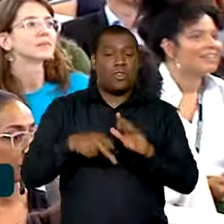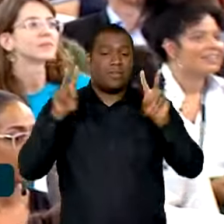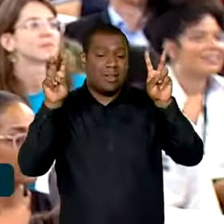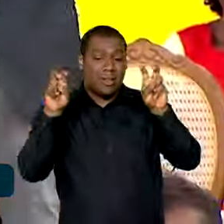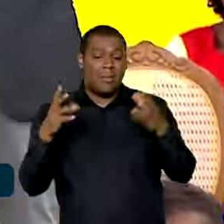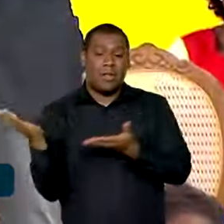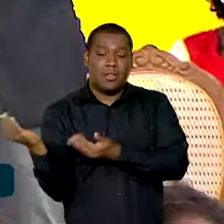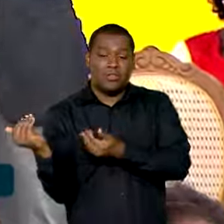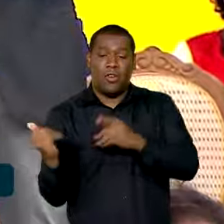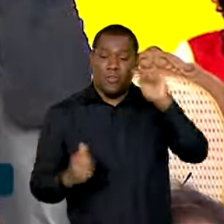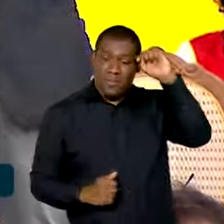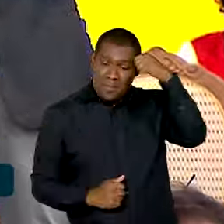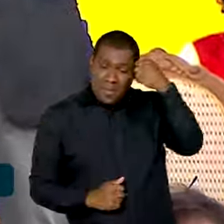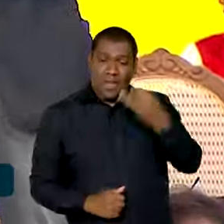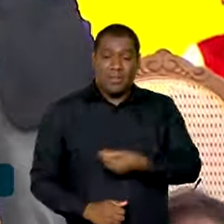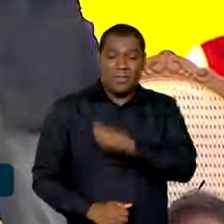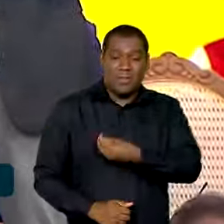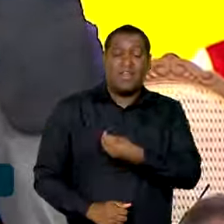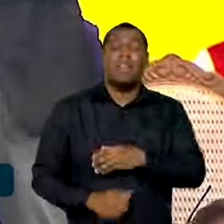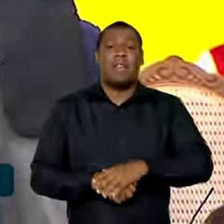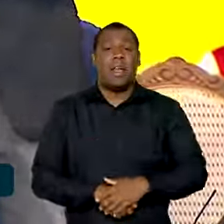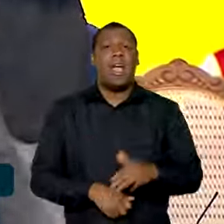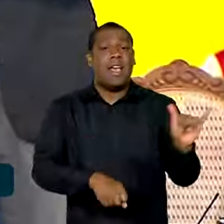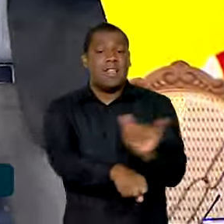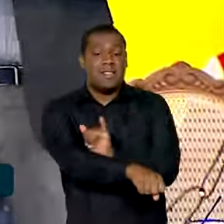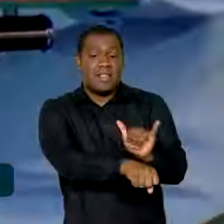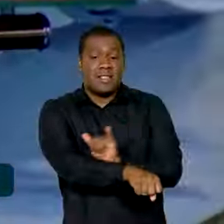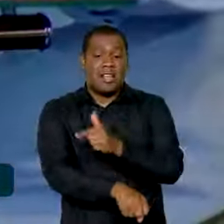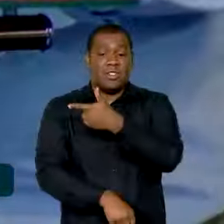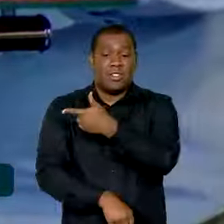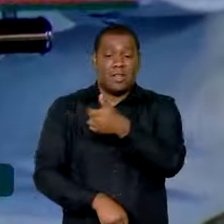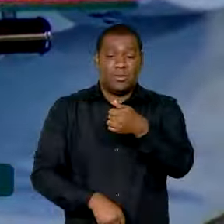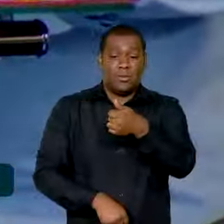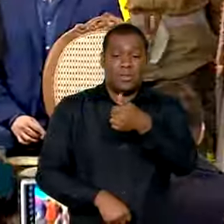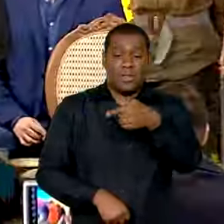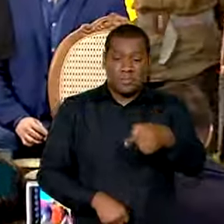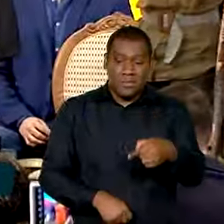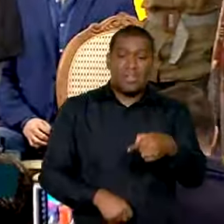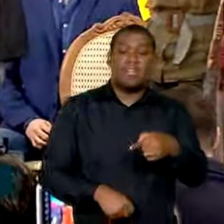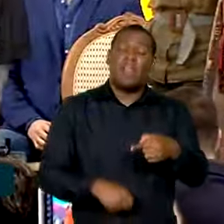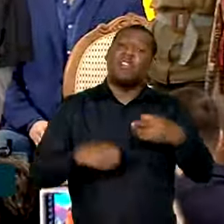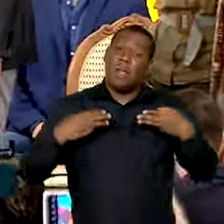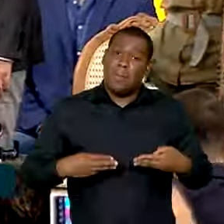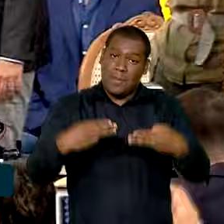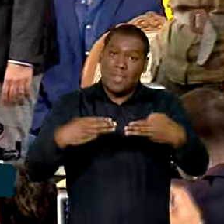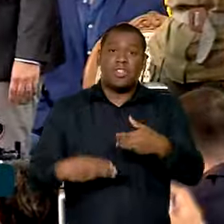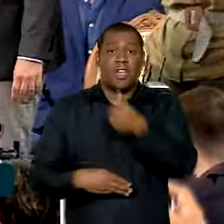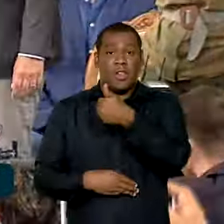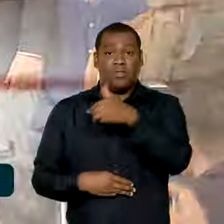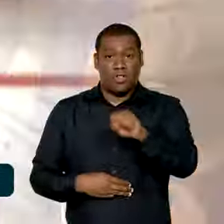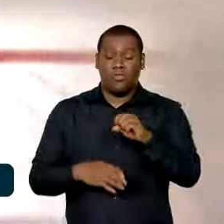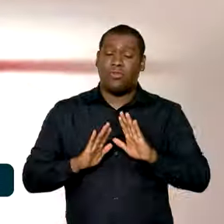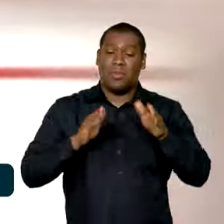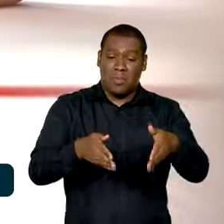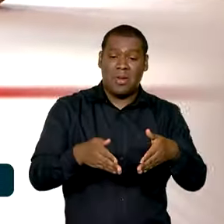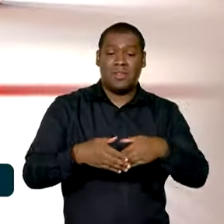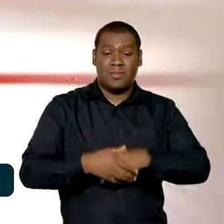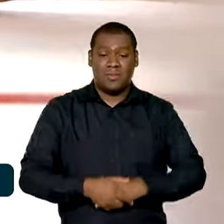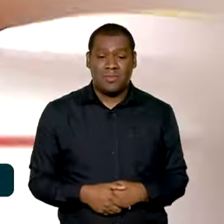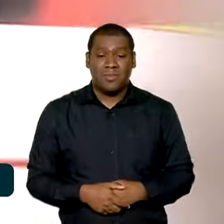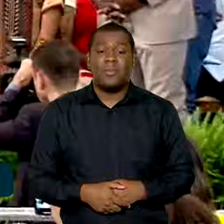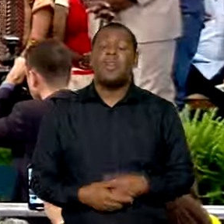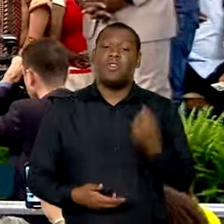Negra Viva conta com 217 ações que envolvem 18 ministérios e um